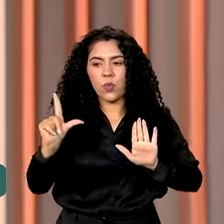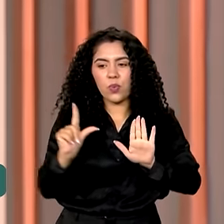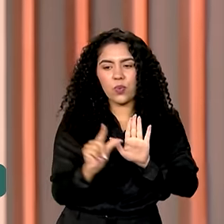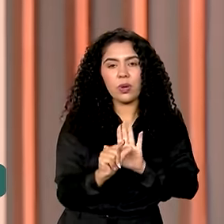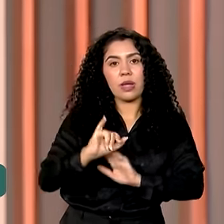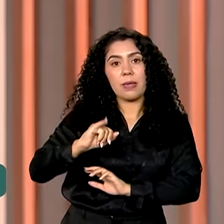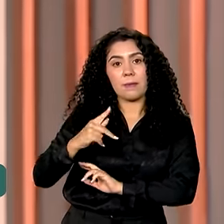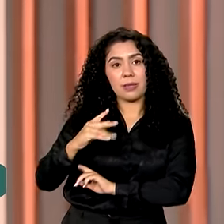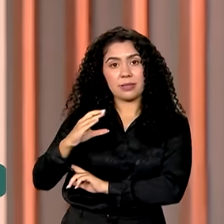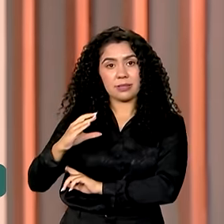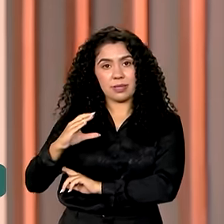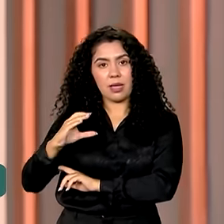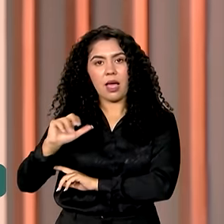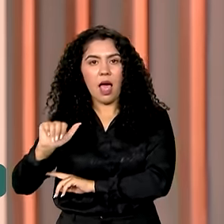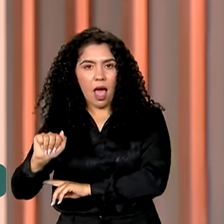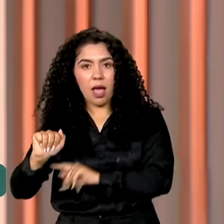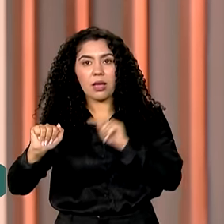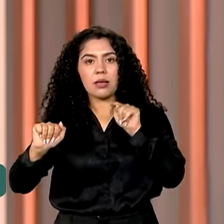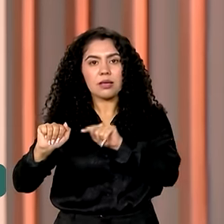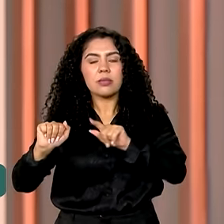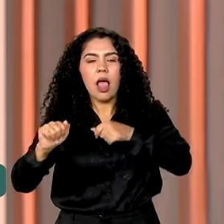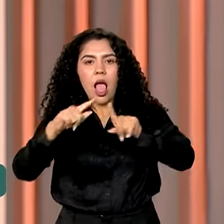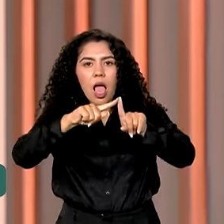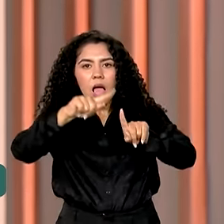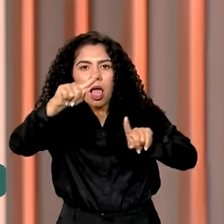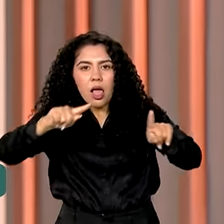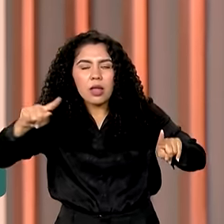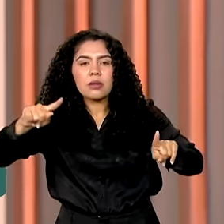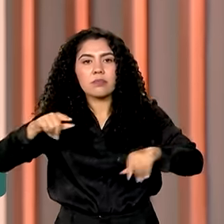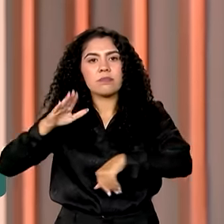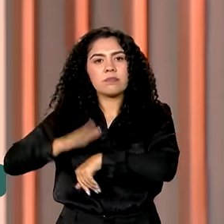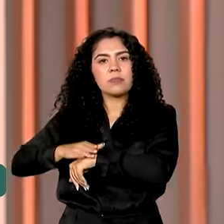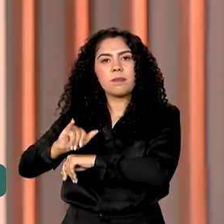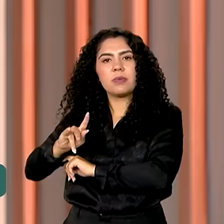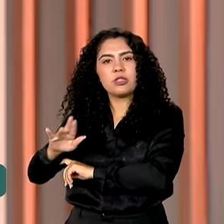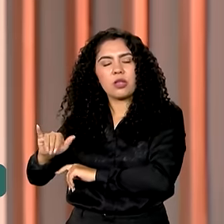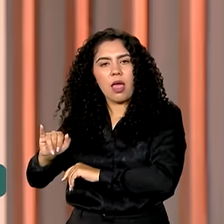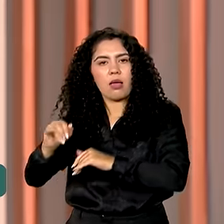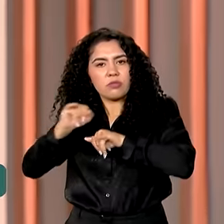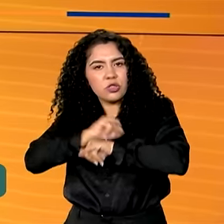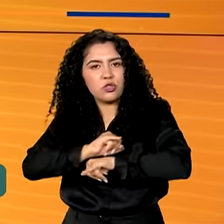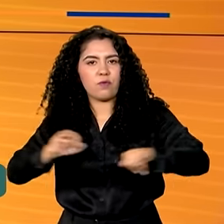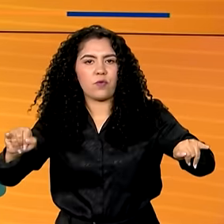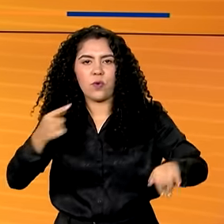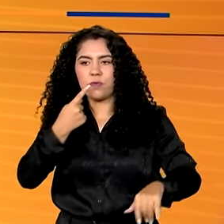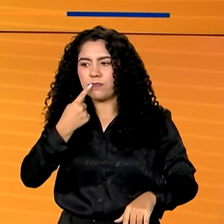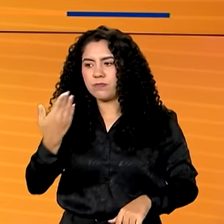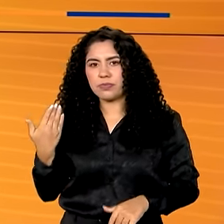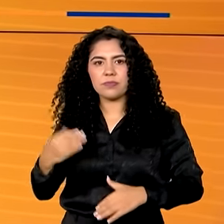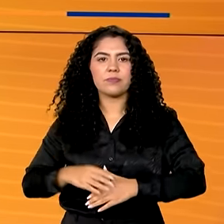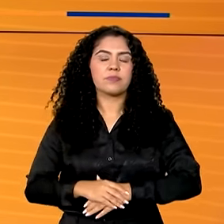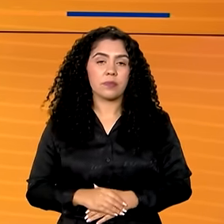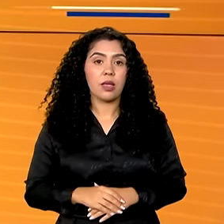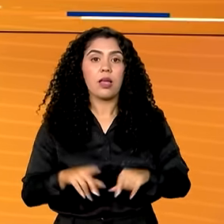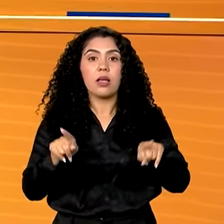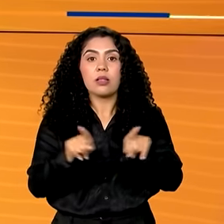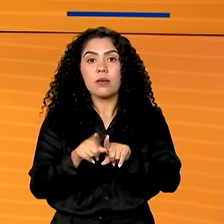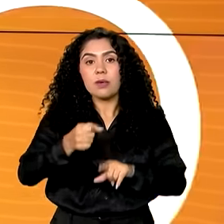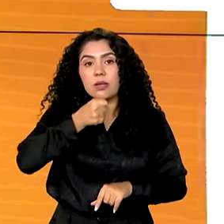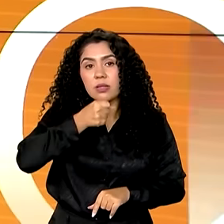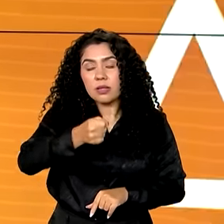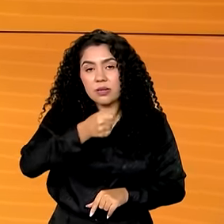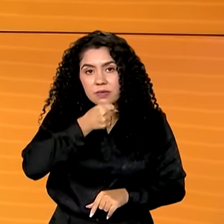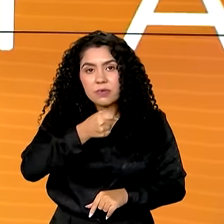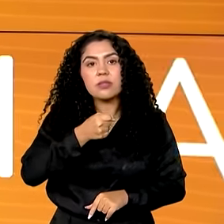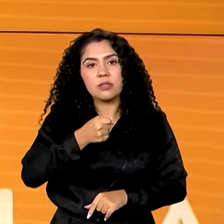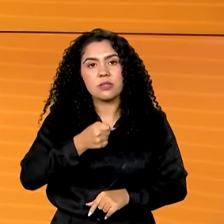IPCA, Índice Oficial de Inflação, é medido pelo IBGE e foi divulgado agora há pouco. E em entrevista ao programa Bom